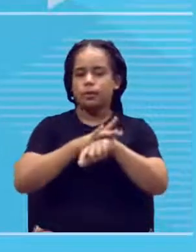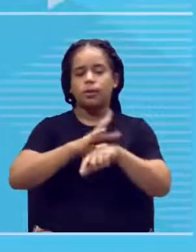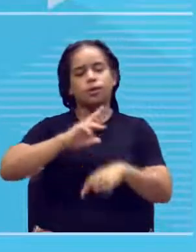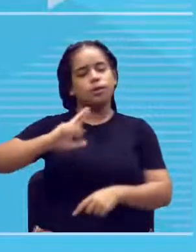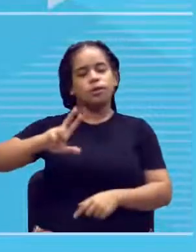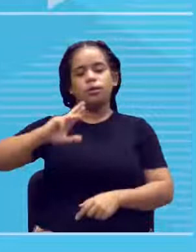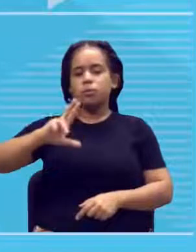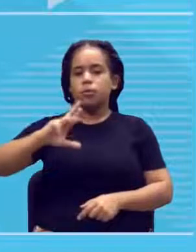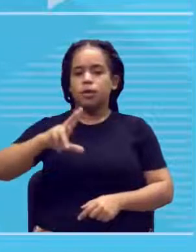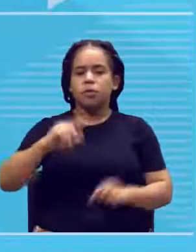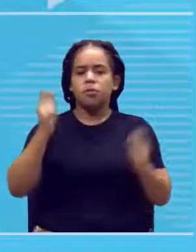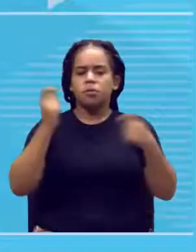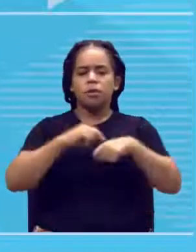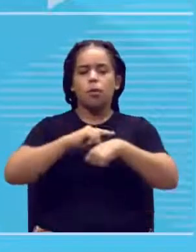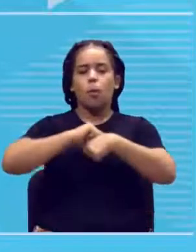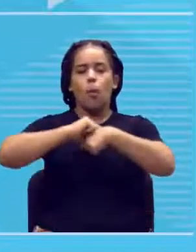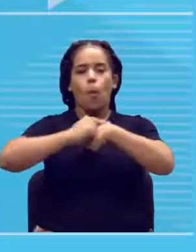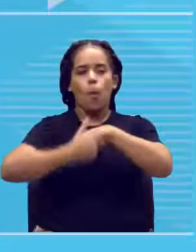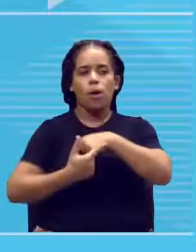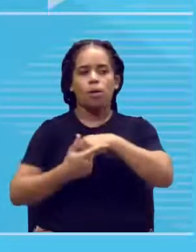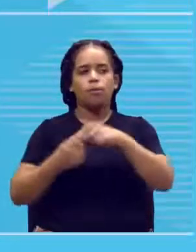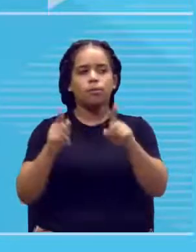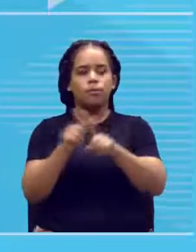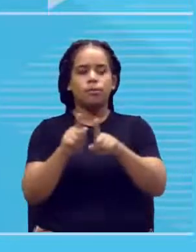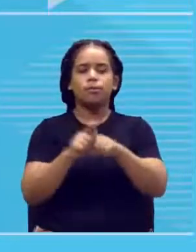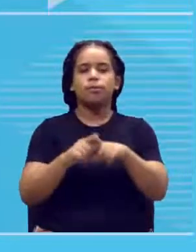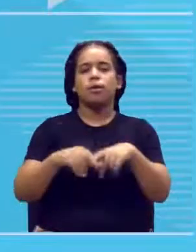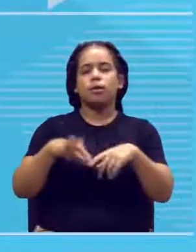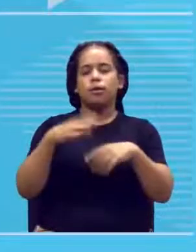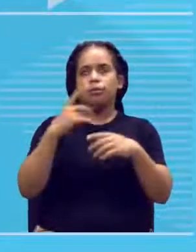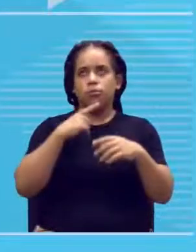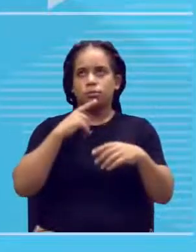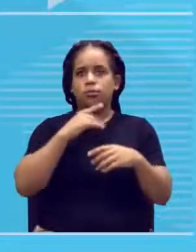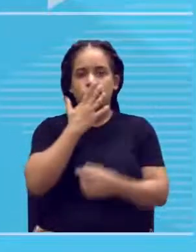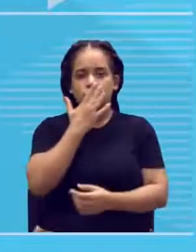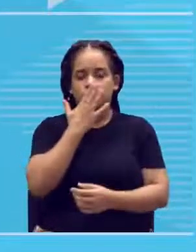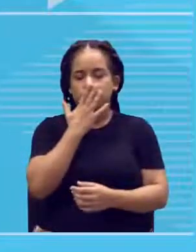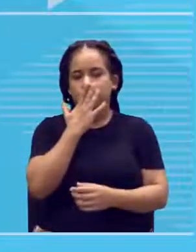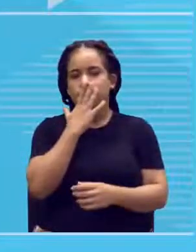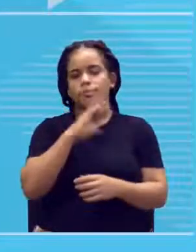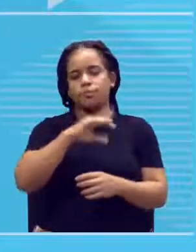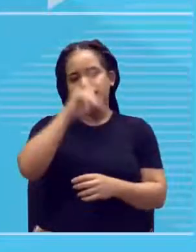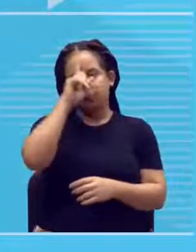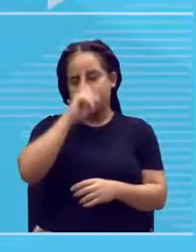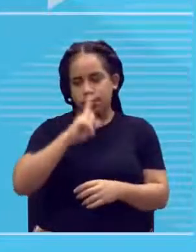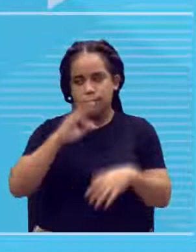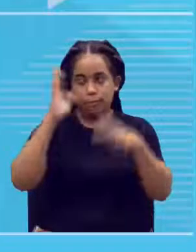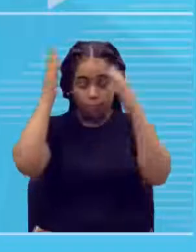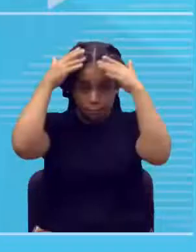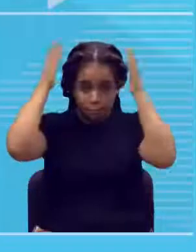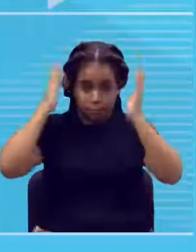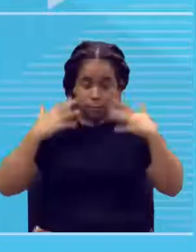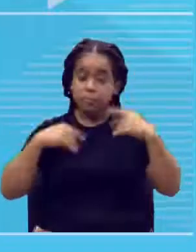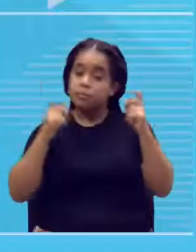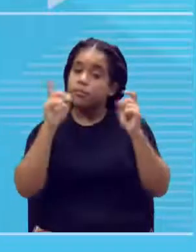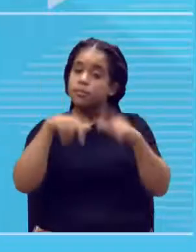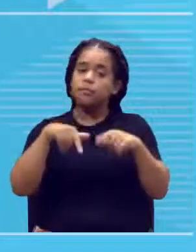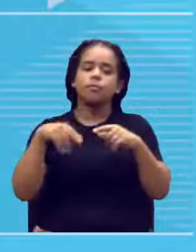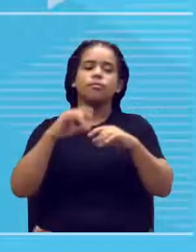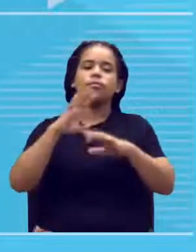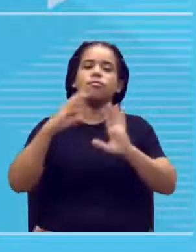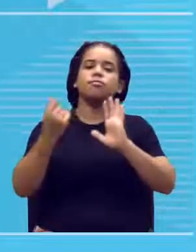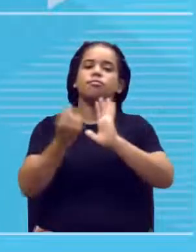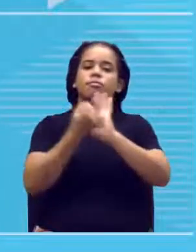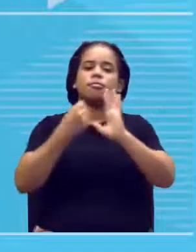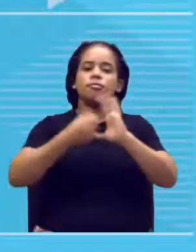pode ser calvície, pode ser cabelos loiros, tá? Pode ser uma característica, afetado por essa característica, tá?